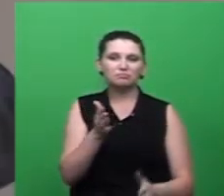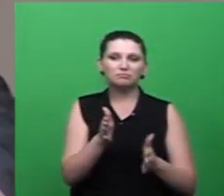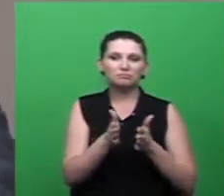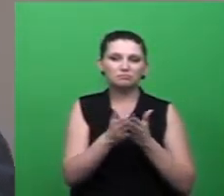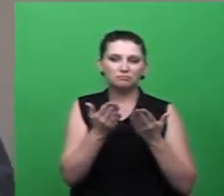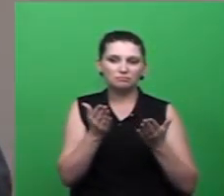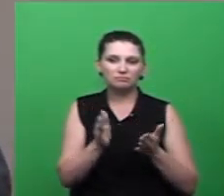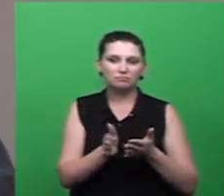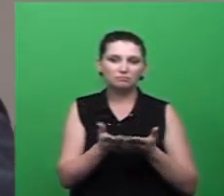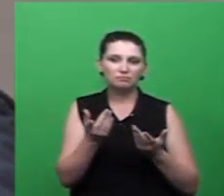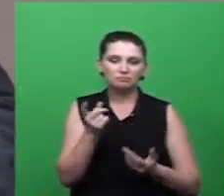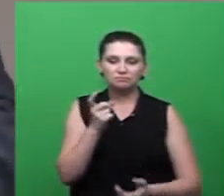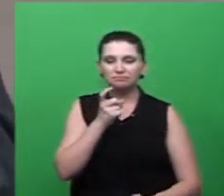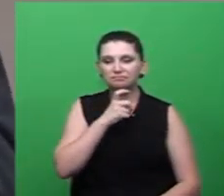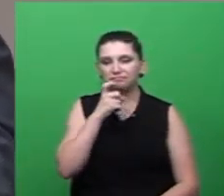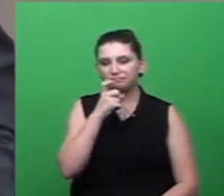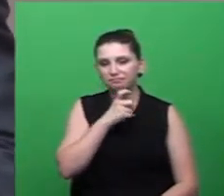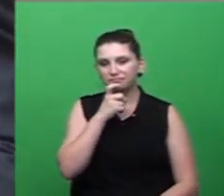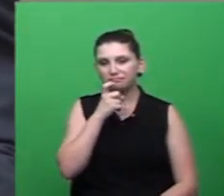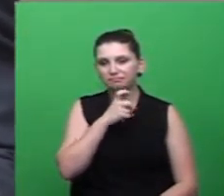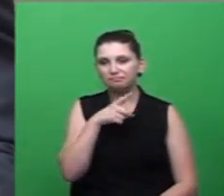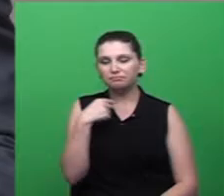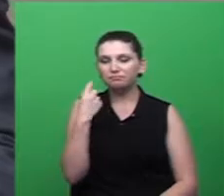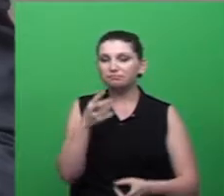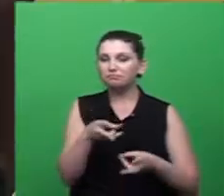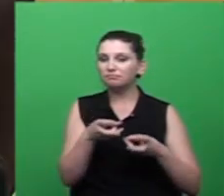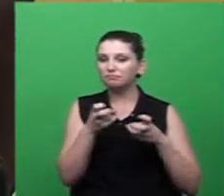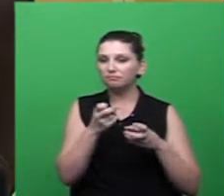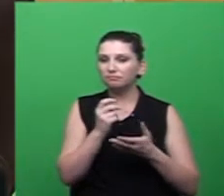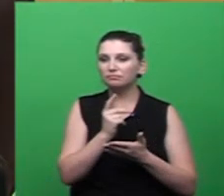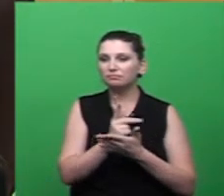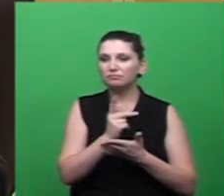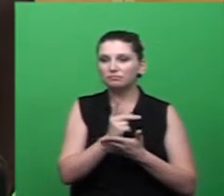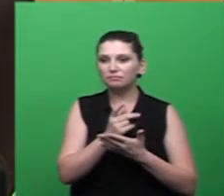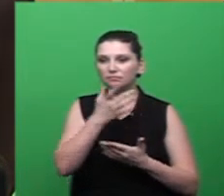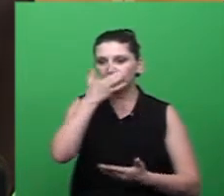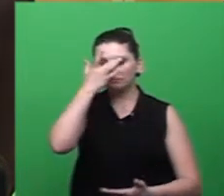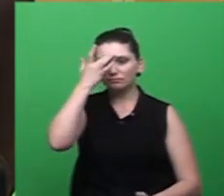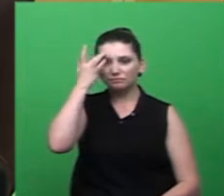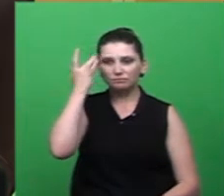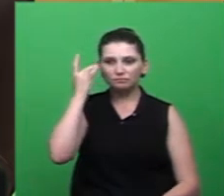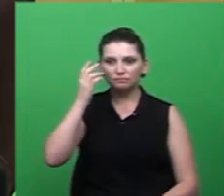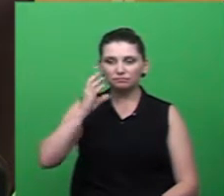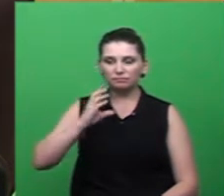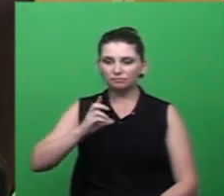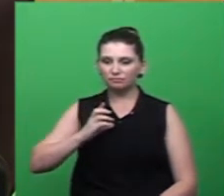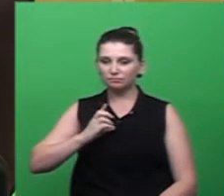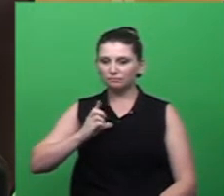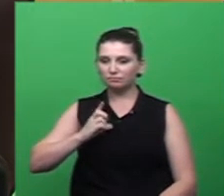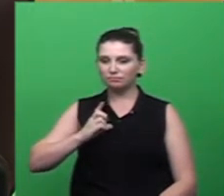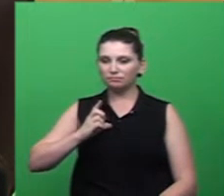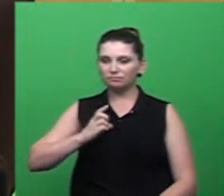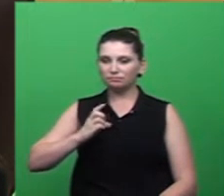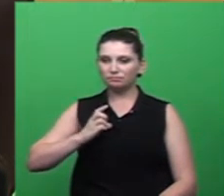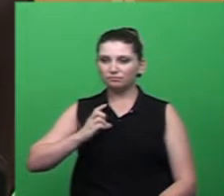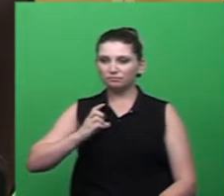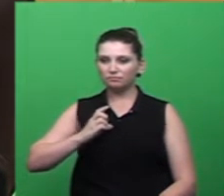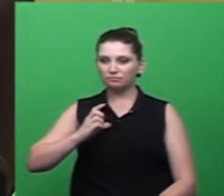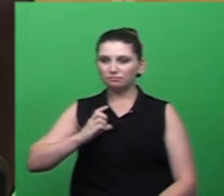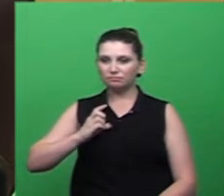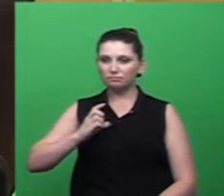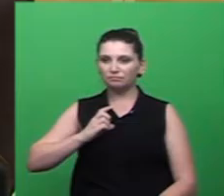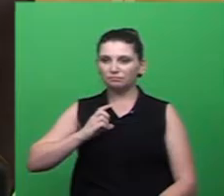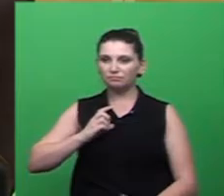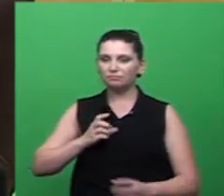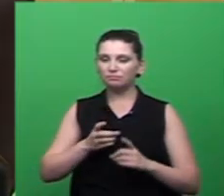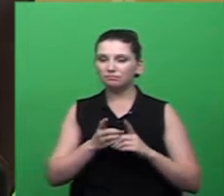Engano! nós percebemos que, geralmente, esses descartes são feitos em locais ermos, distante do centro e